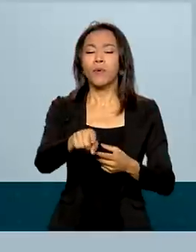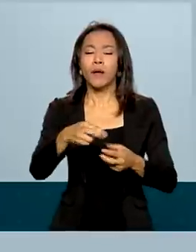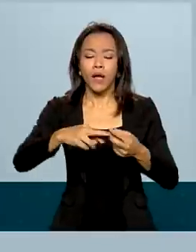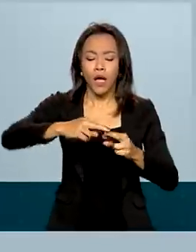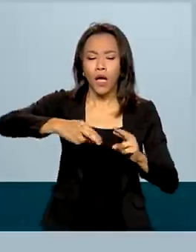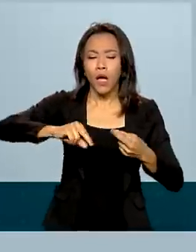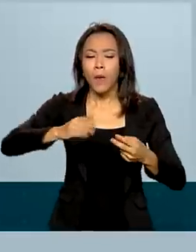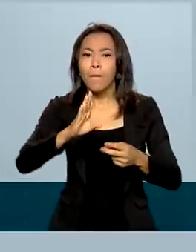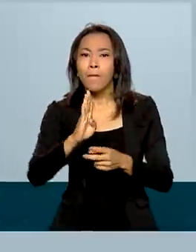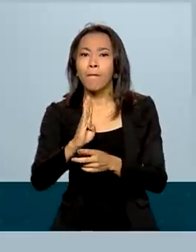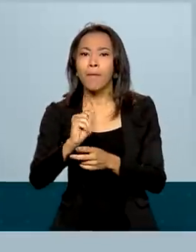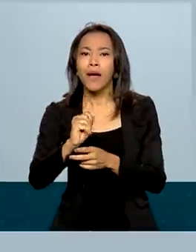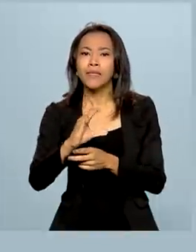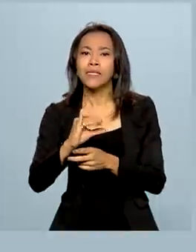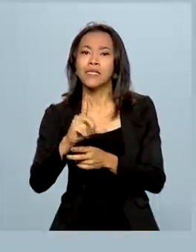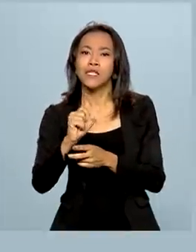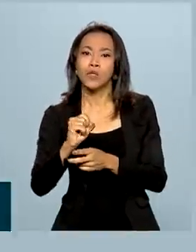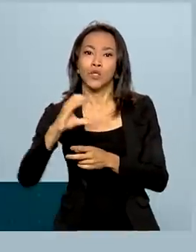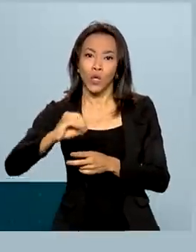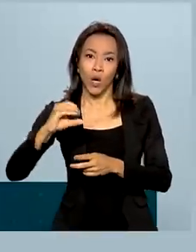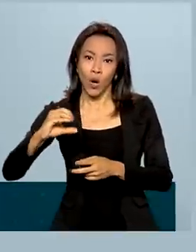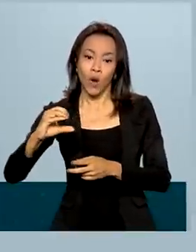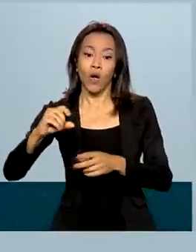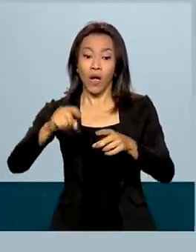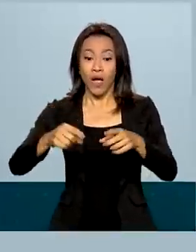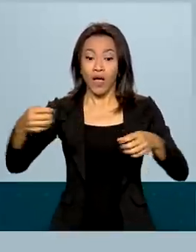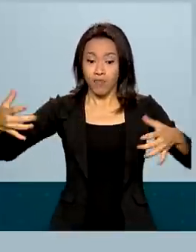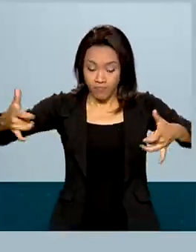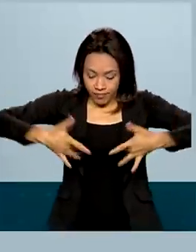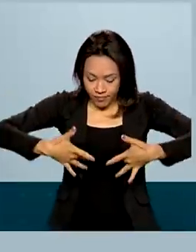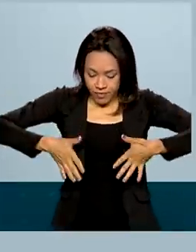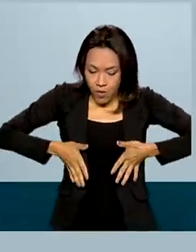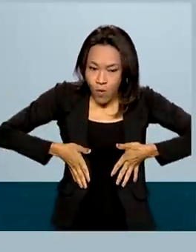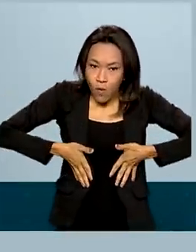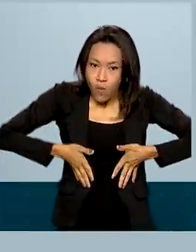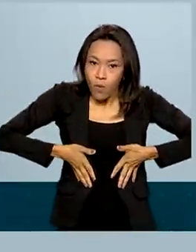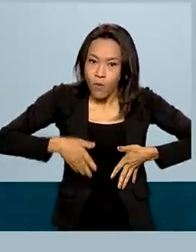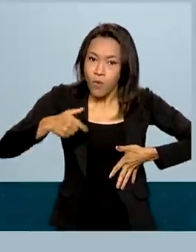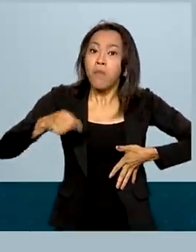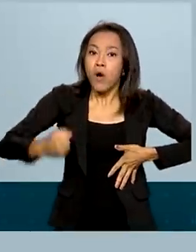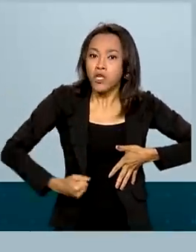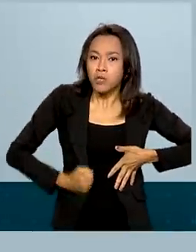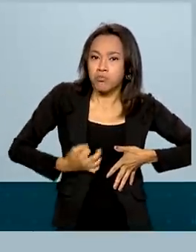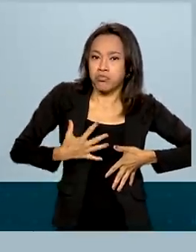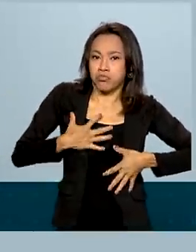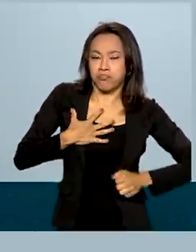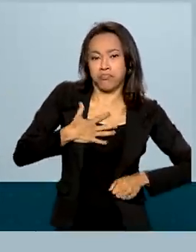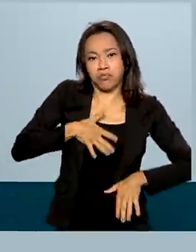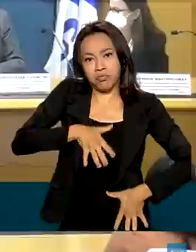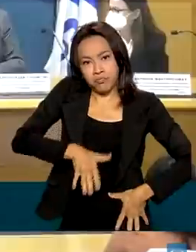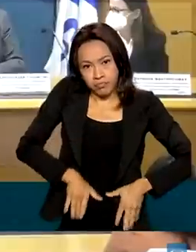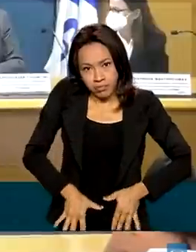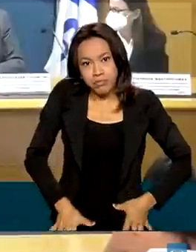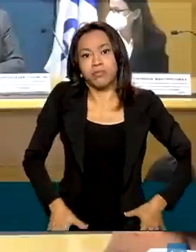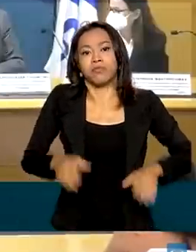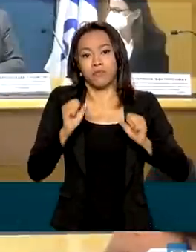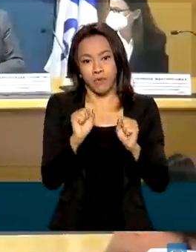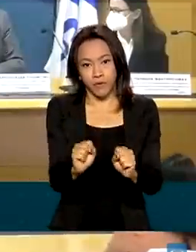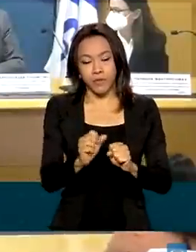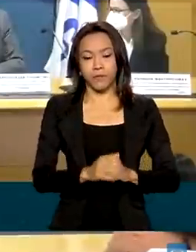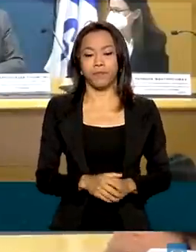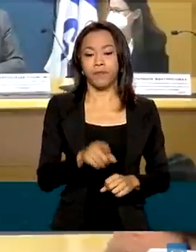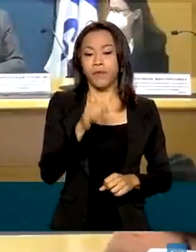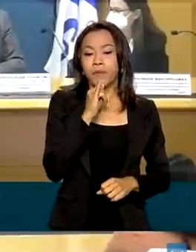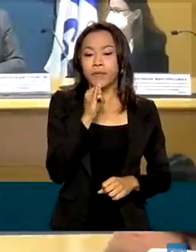A doença afeta prioritariamente os pulmões, embora possa atingir outros órgãos do corpo humano. Uma tosse